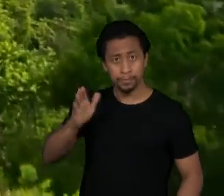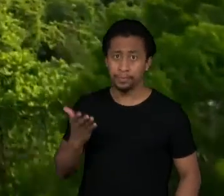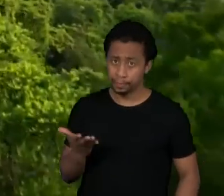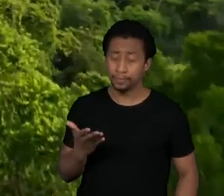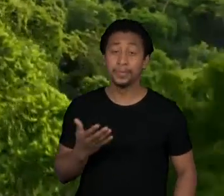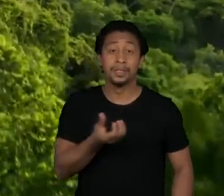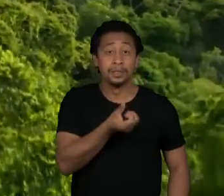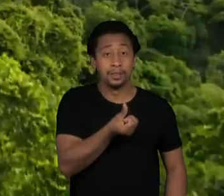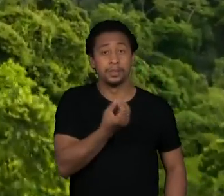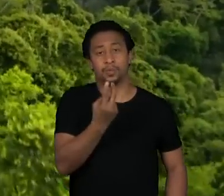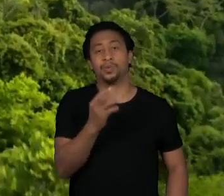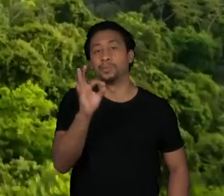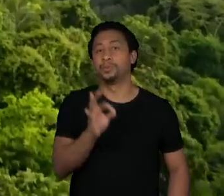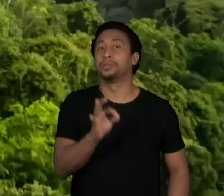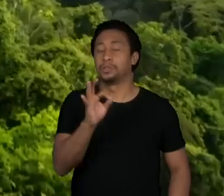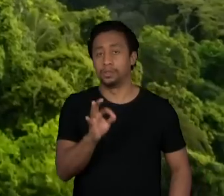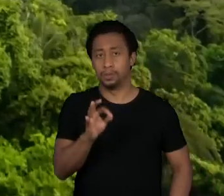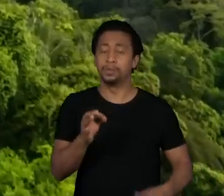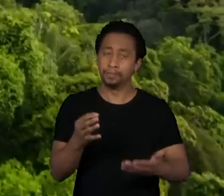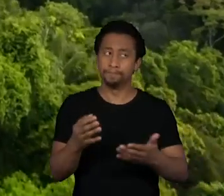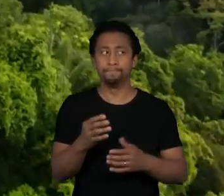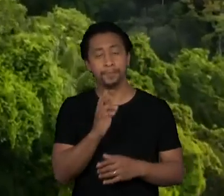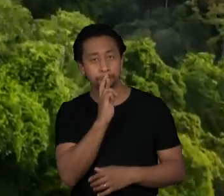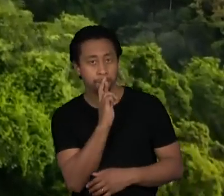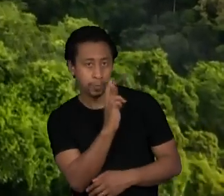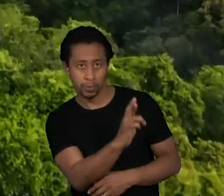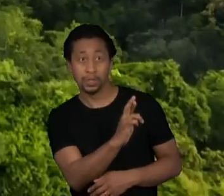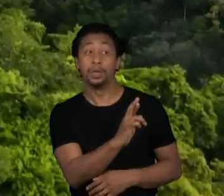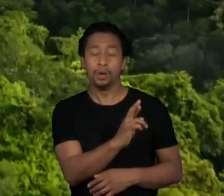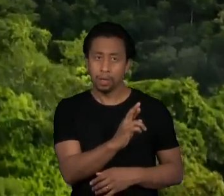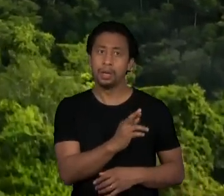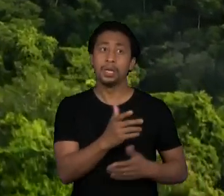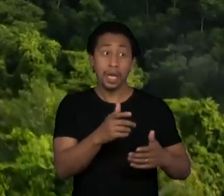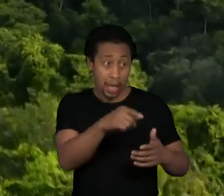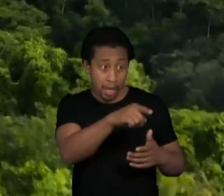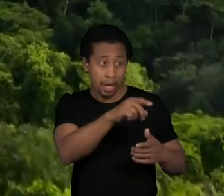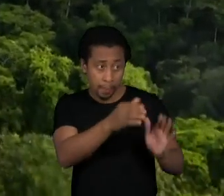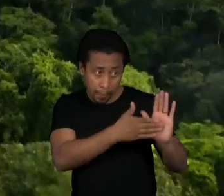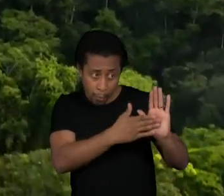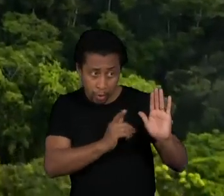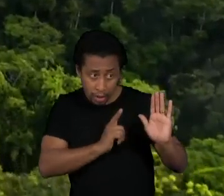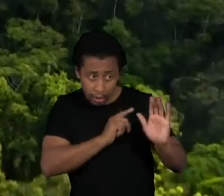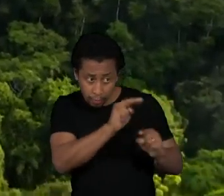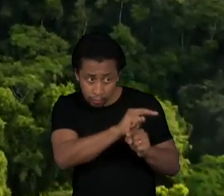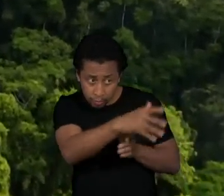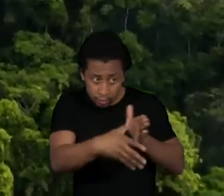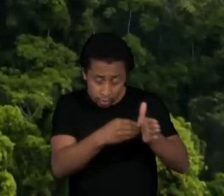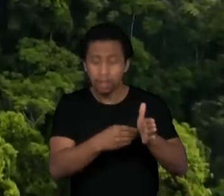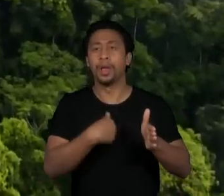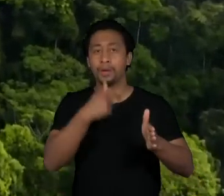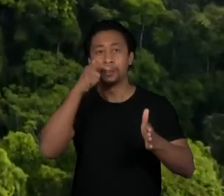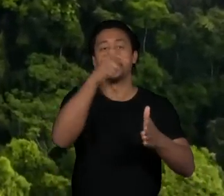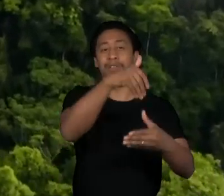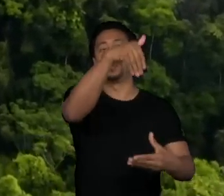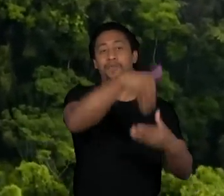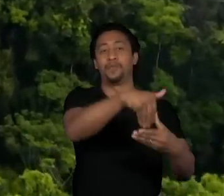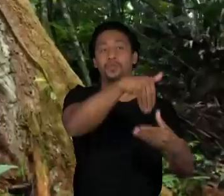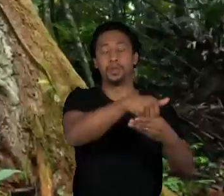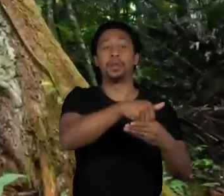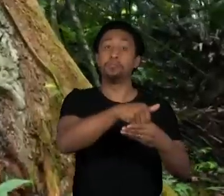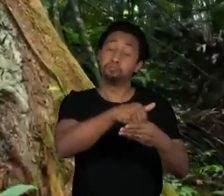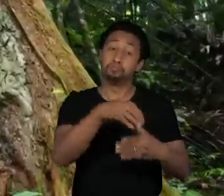62% disseram que aumentaria a chance de votar em um candidato a presidente que